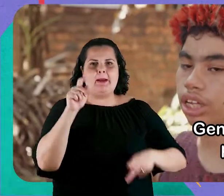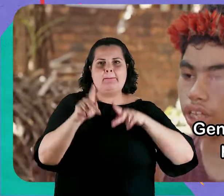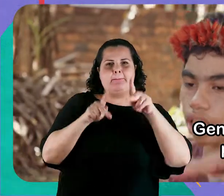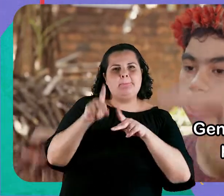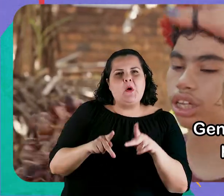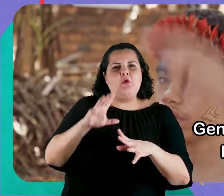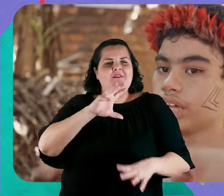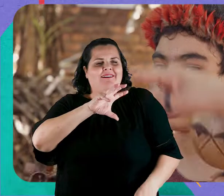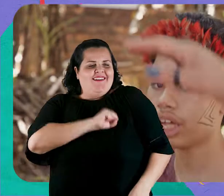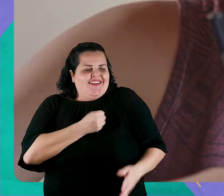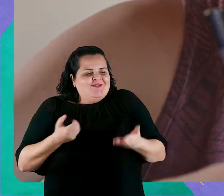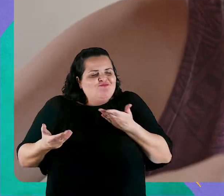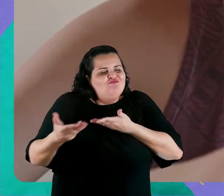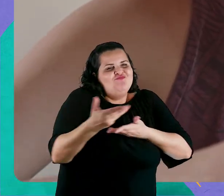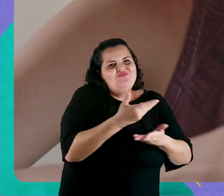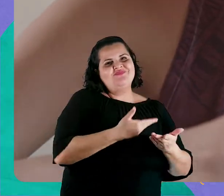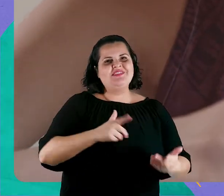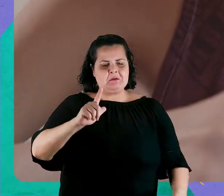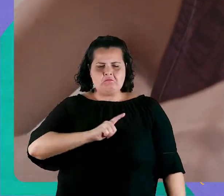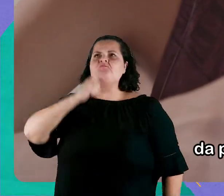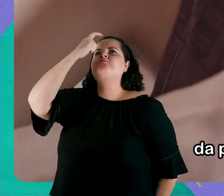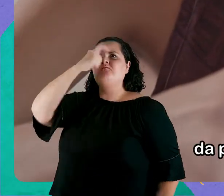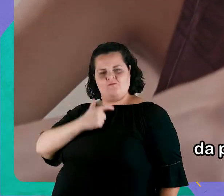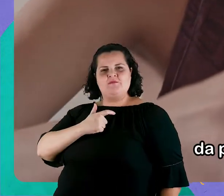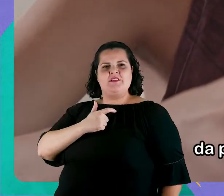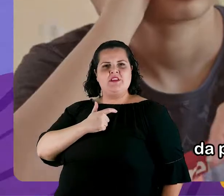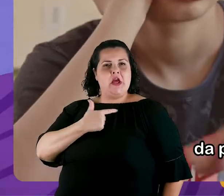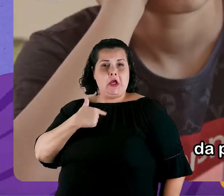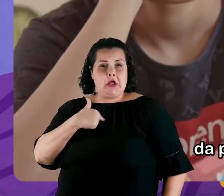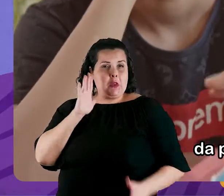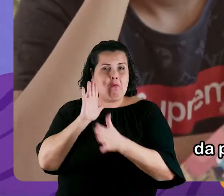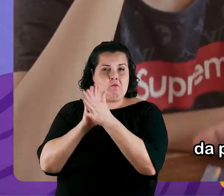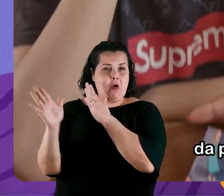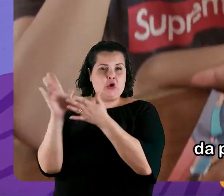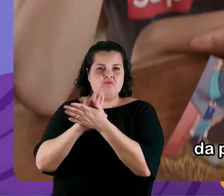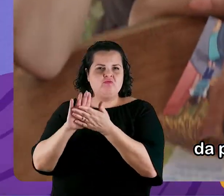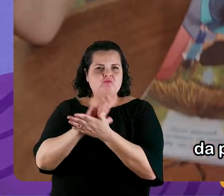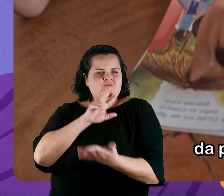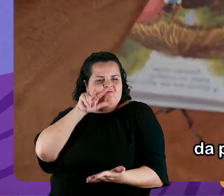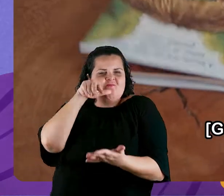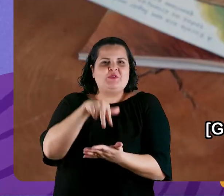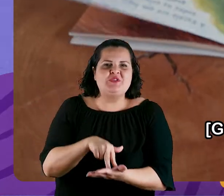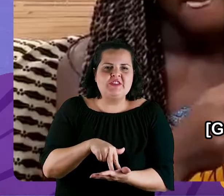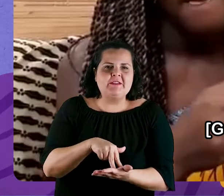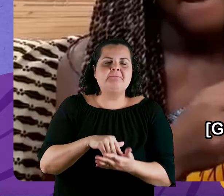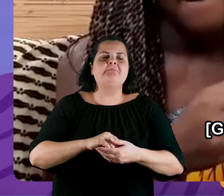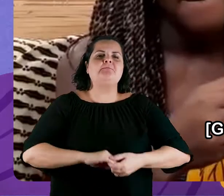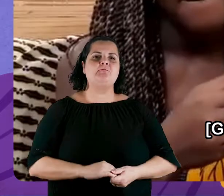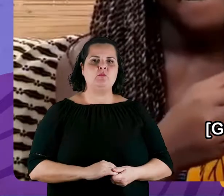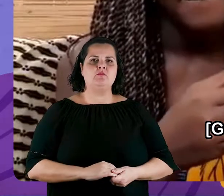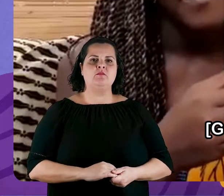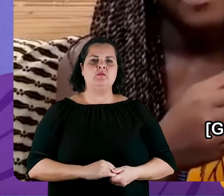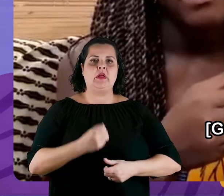Povo que ama como quer amar. Povo que é quem deseja ser. Povo que não recua diante da permanente construção do futuro. 2020 foi